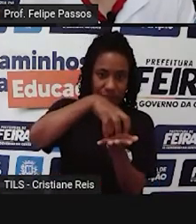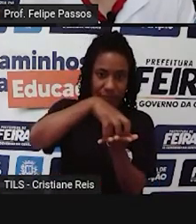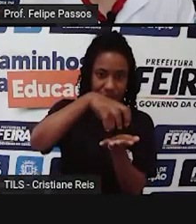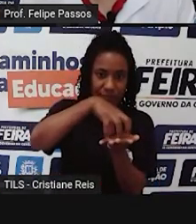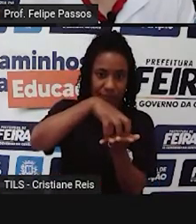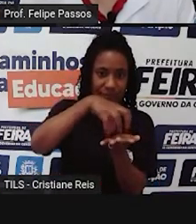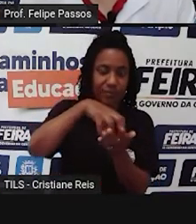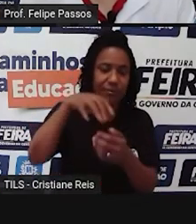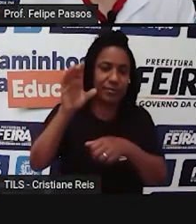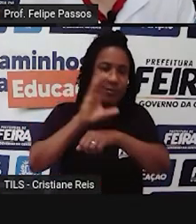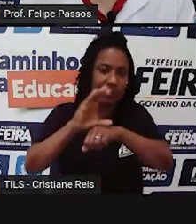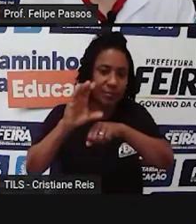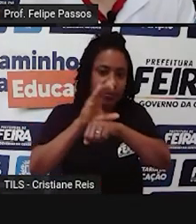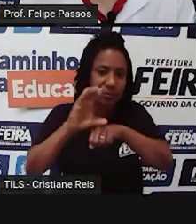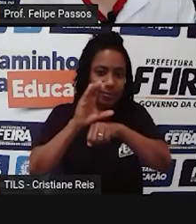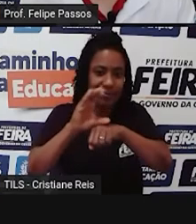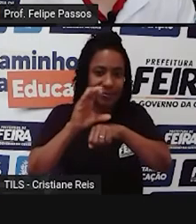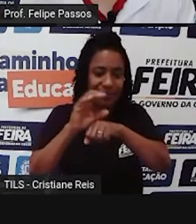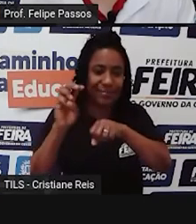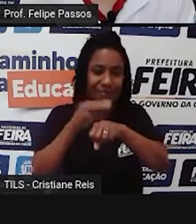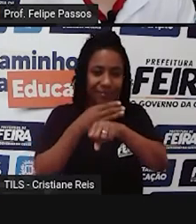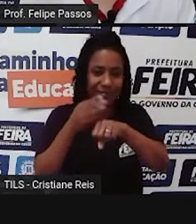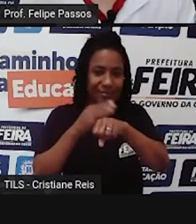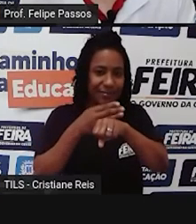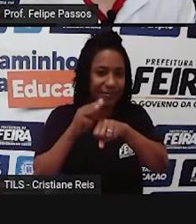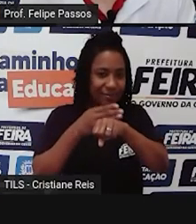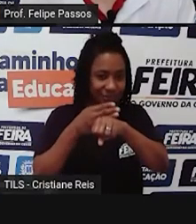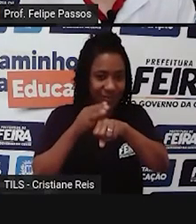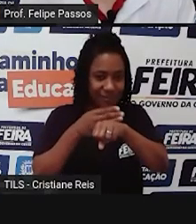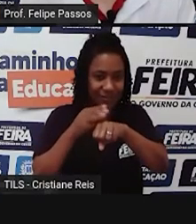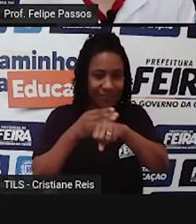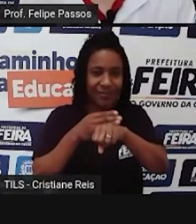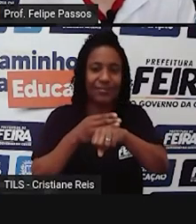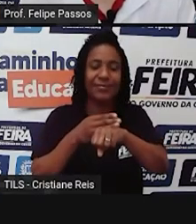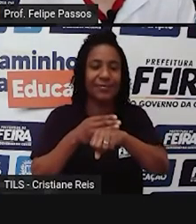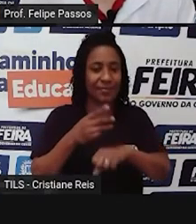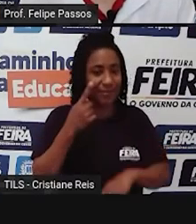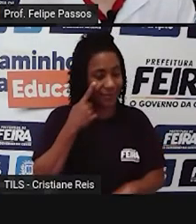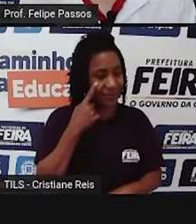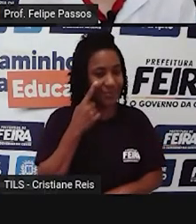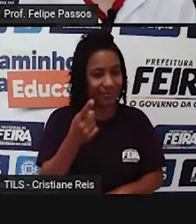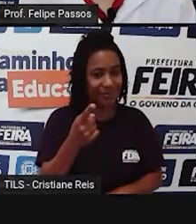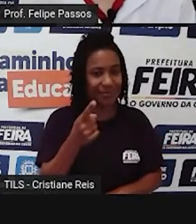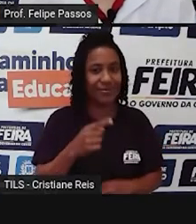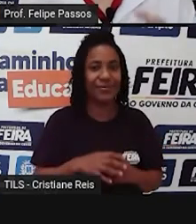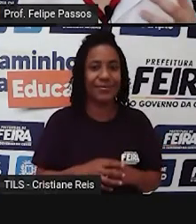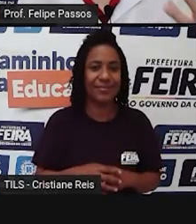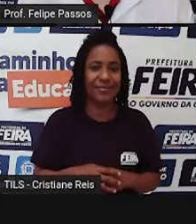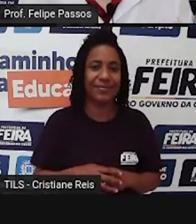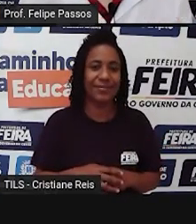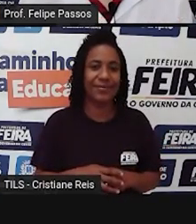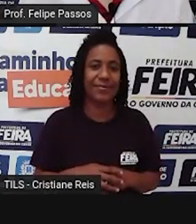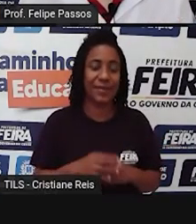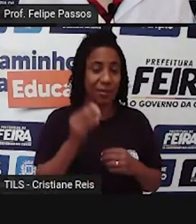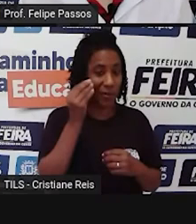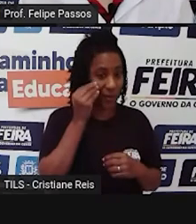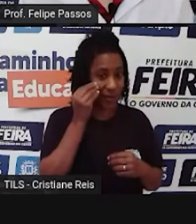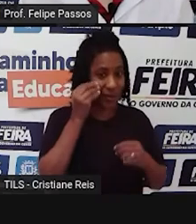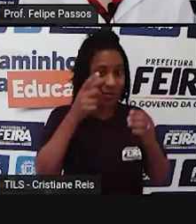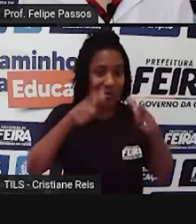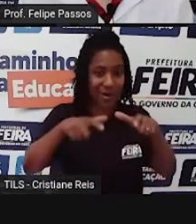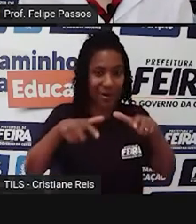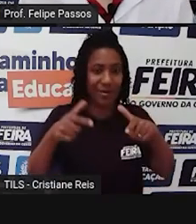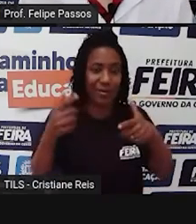cinza, marrom, né, mais escura, que são justamente as áreas urbanas.